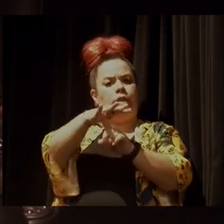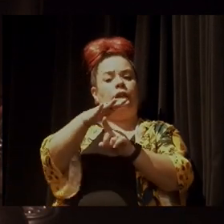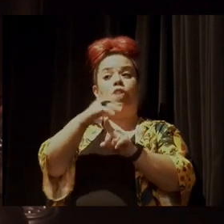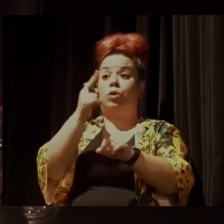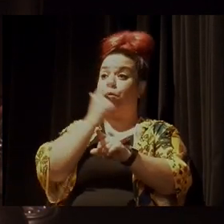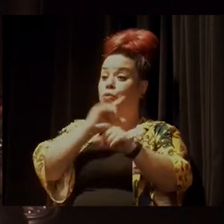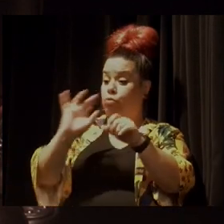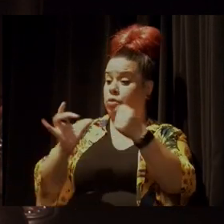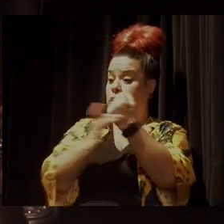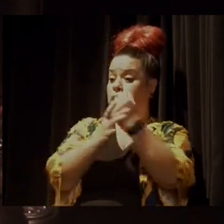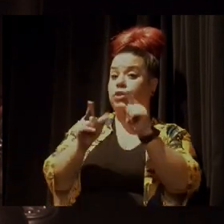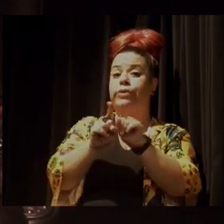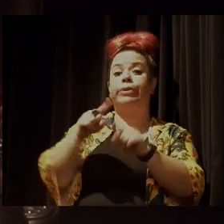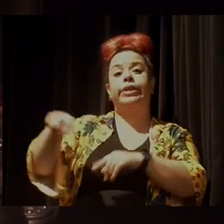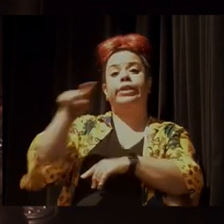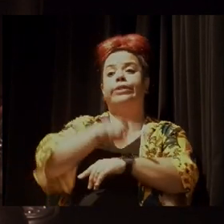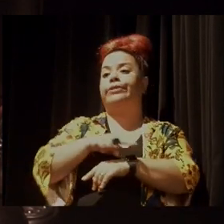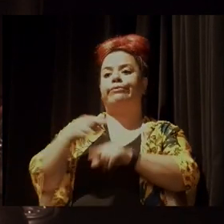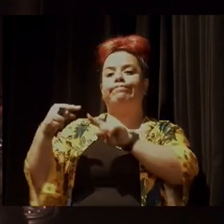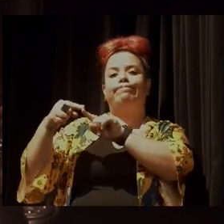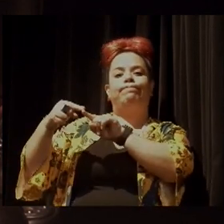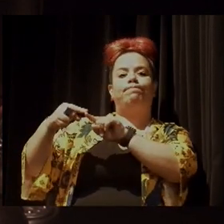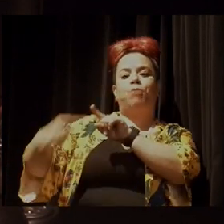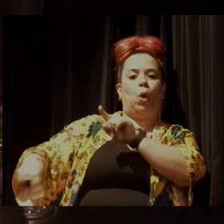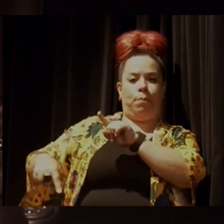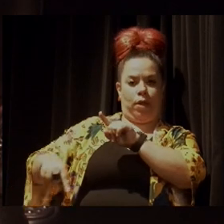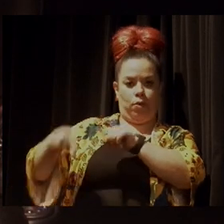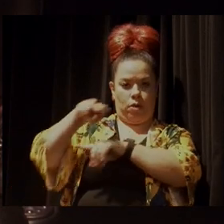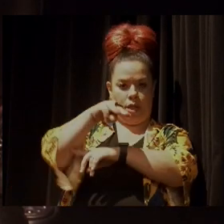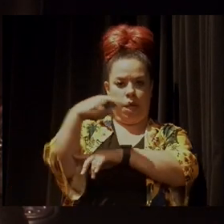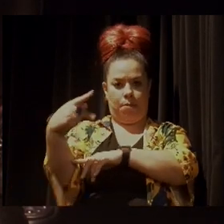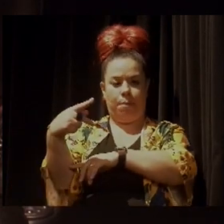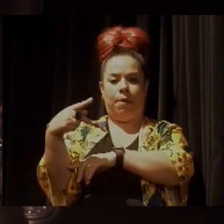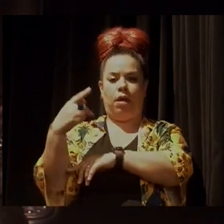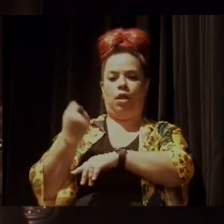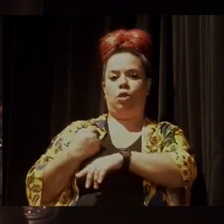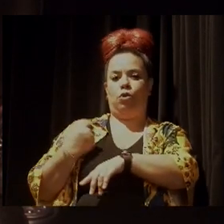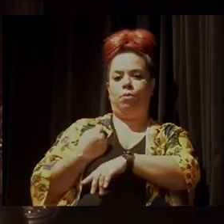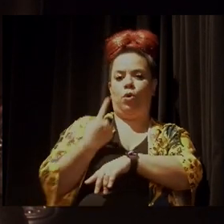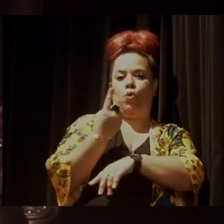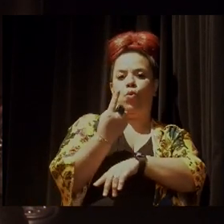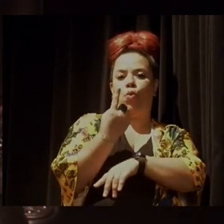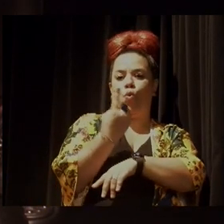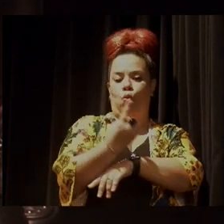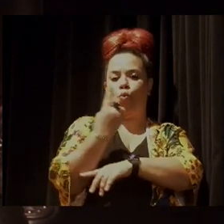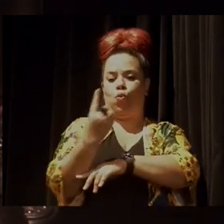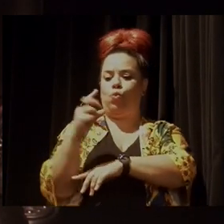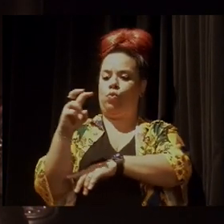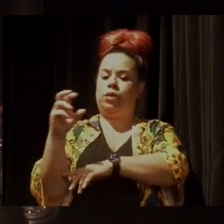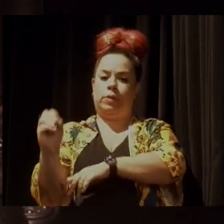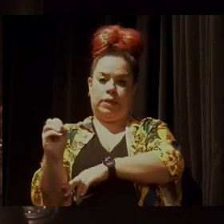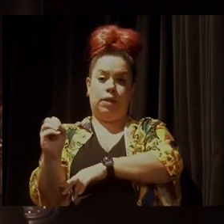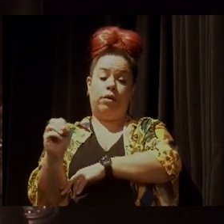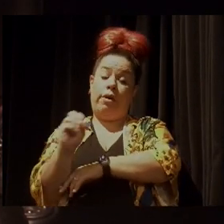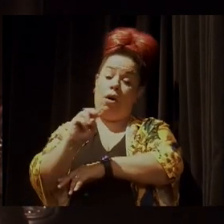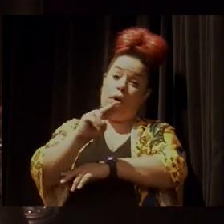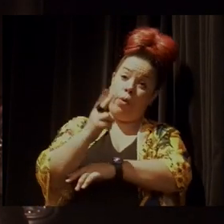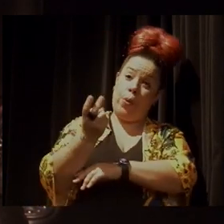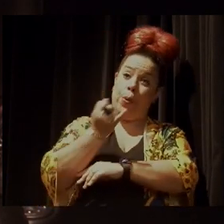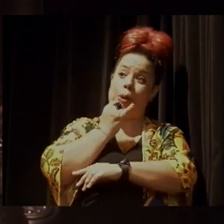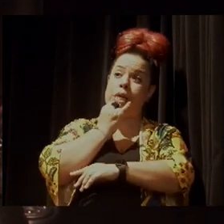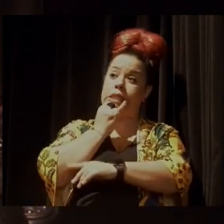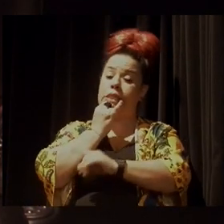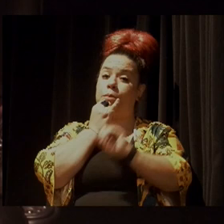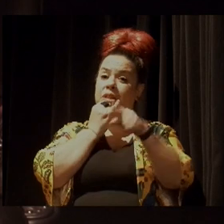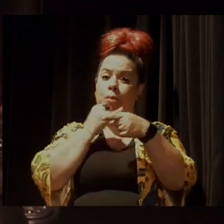esses dispositivos sejam vetados, dessa medida provisória, de número 1150, ou que depois, se eles não